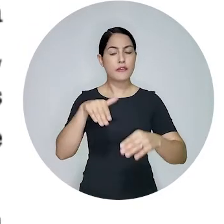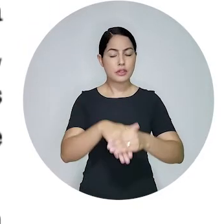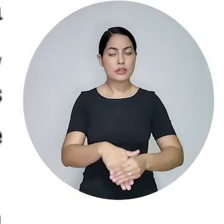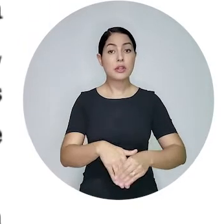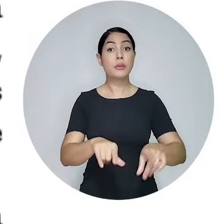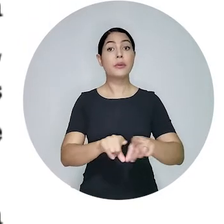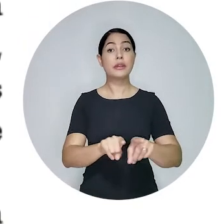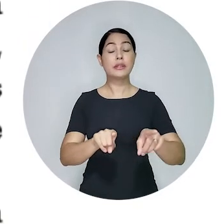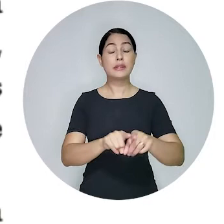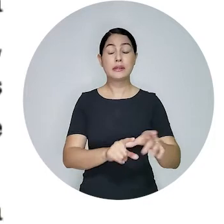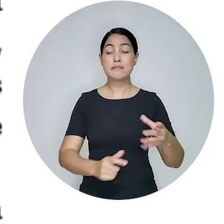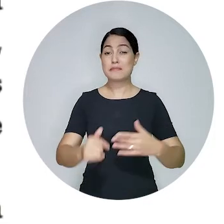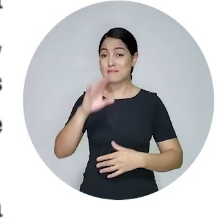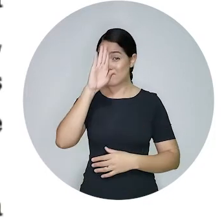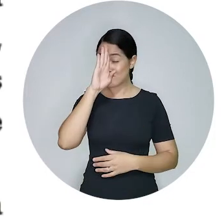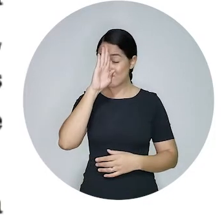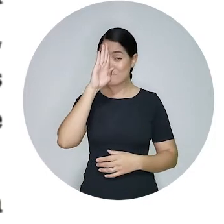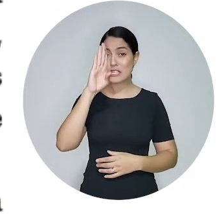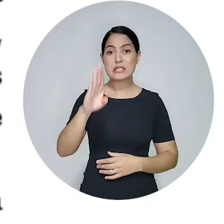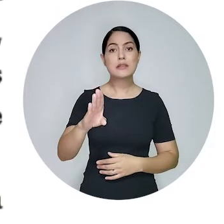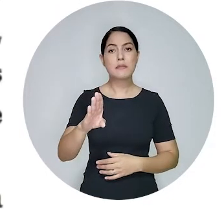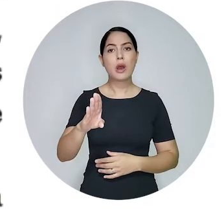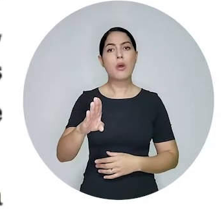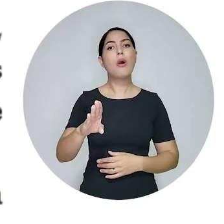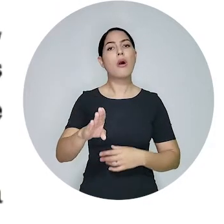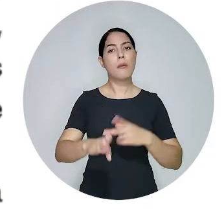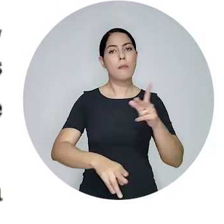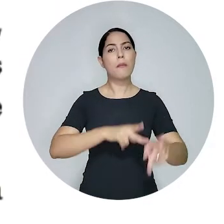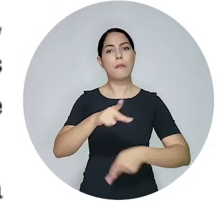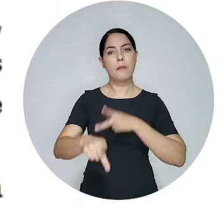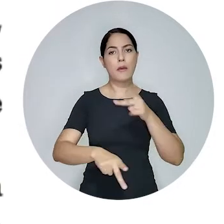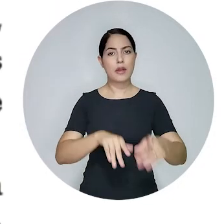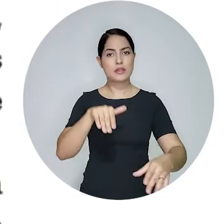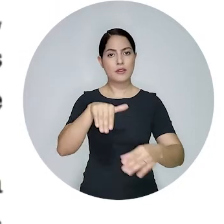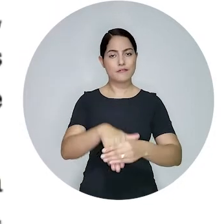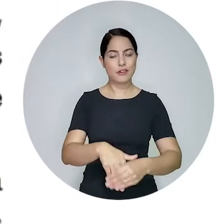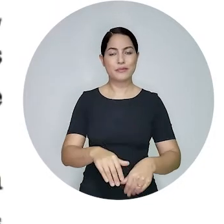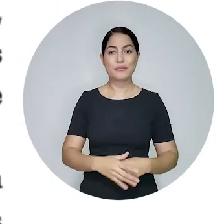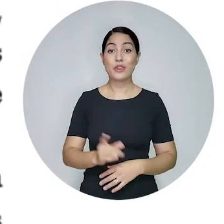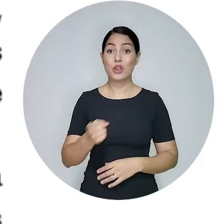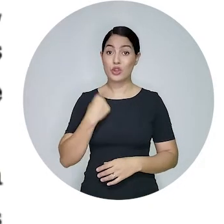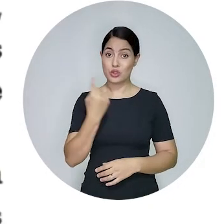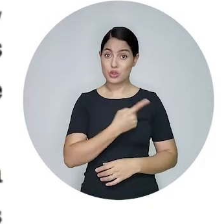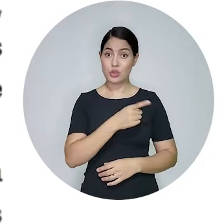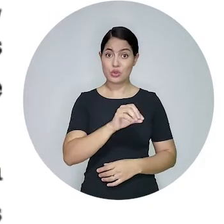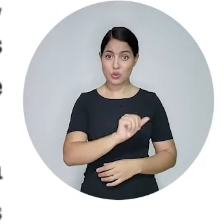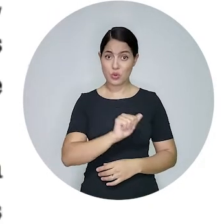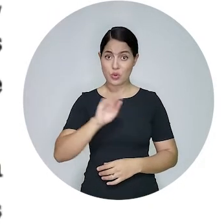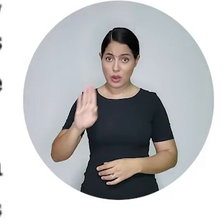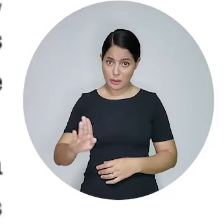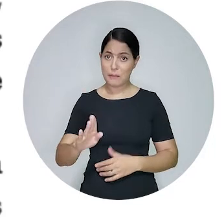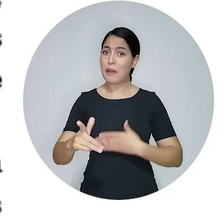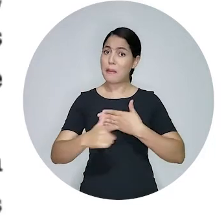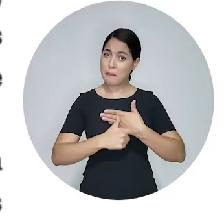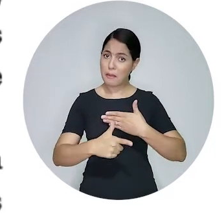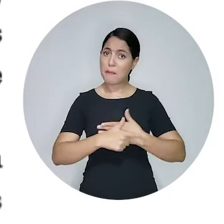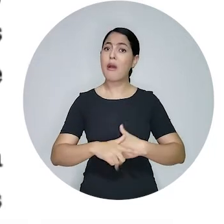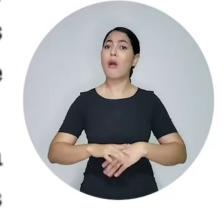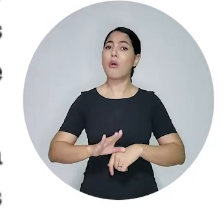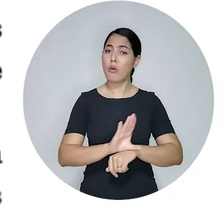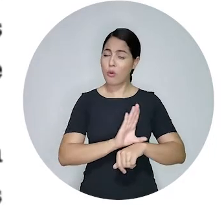eleitoral e, sobretudo, defender a soberania do voto popular. A ordem pretende continuar cumprindo seu papel